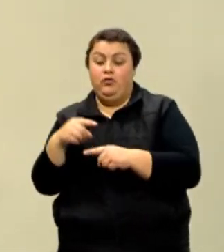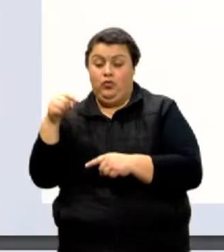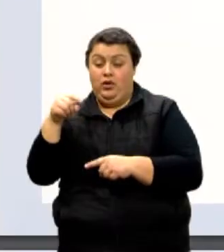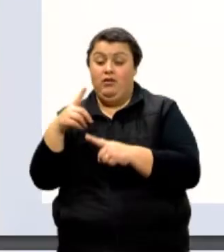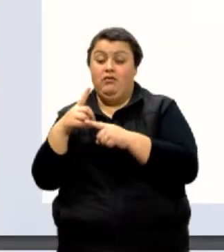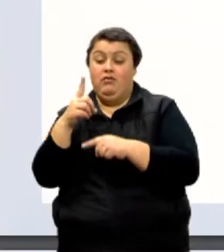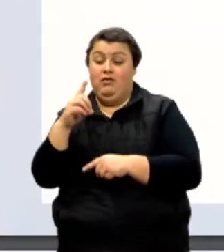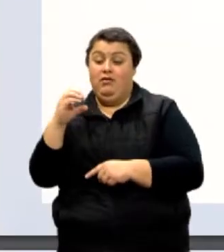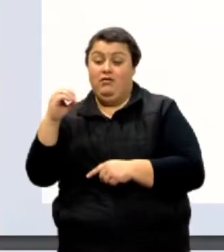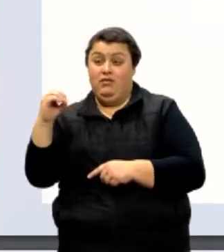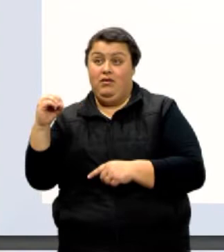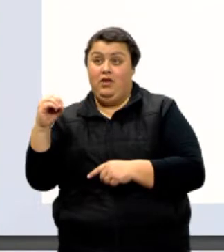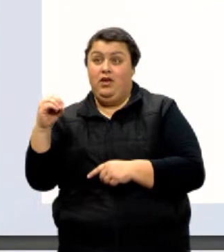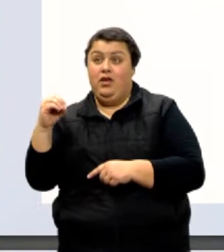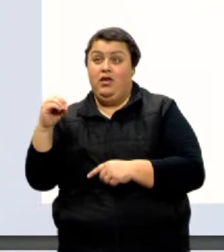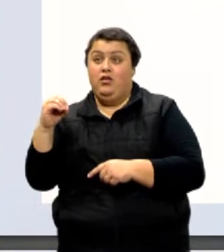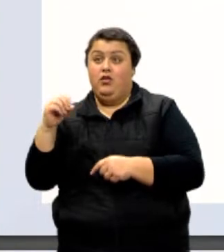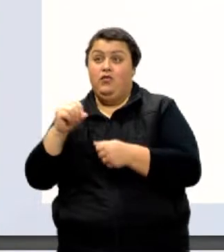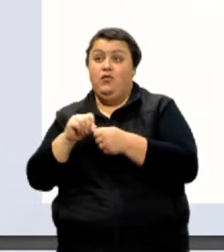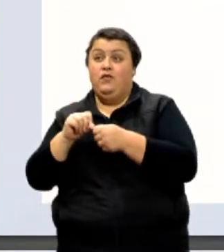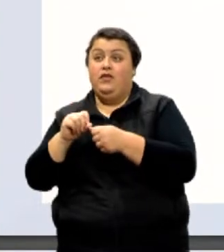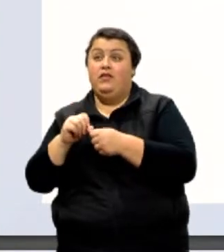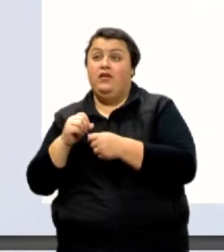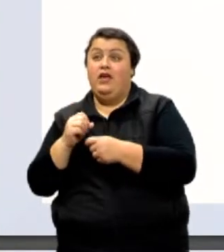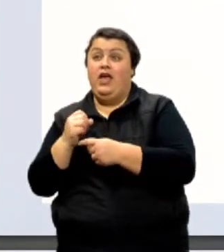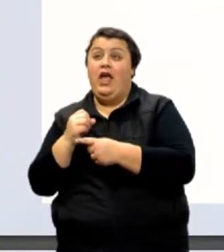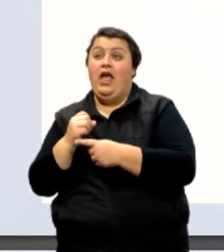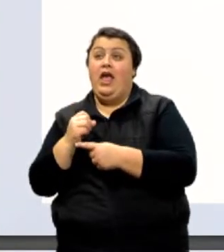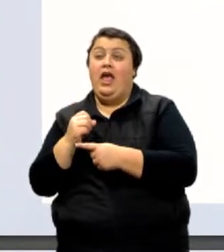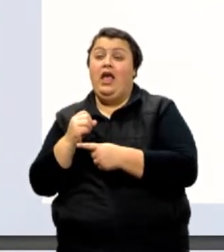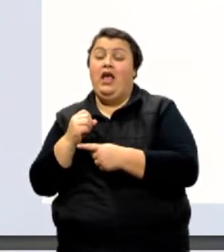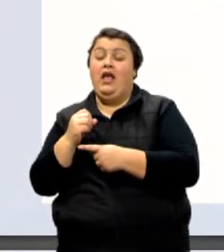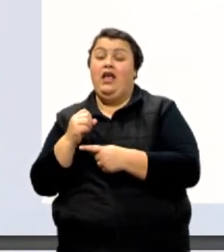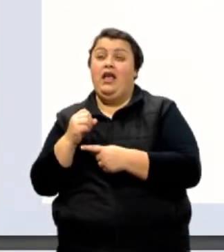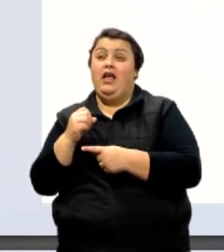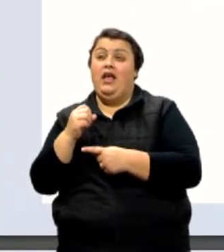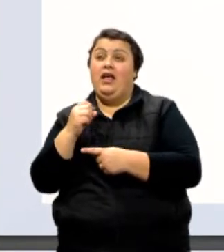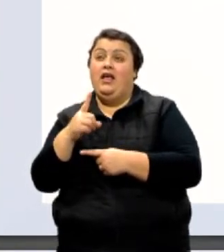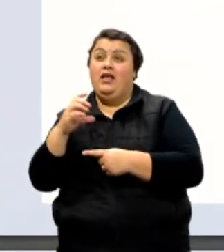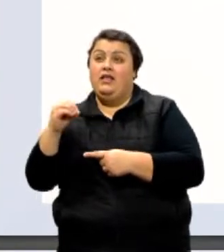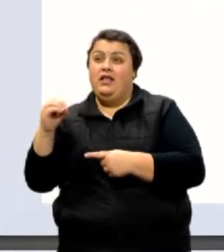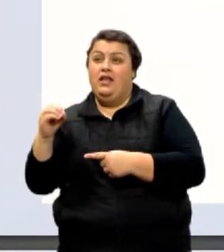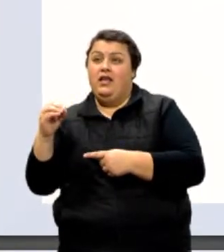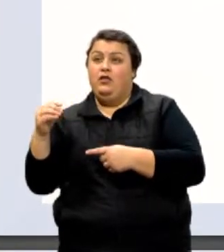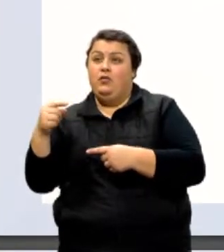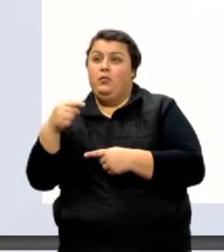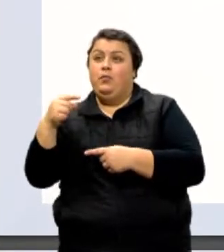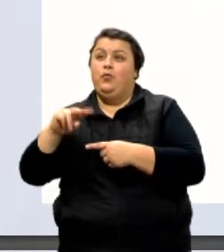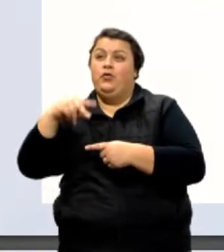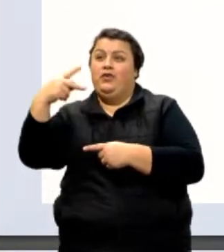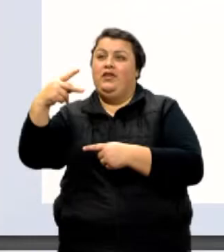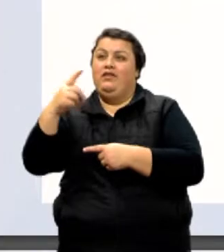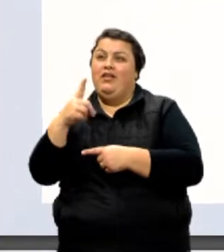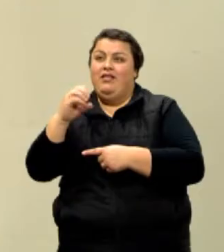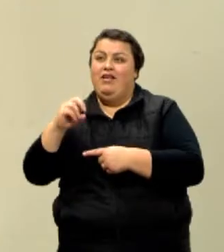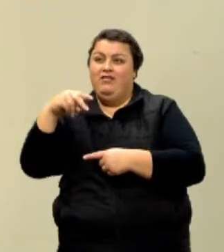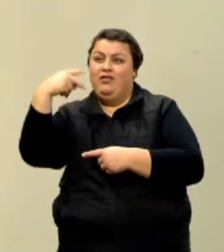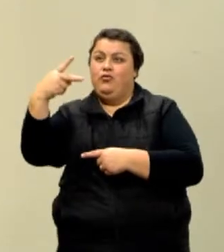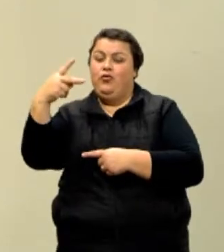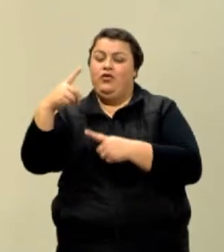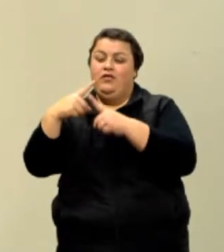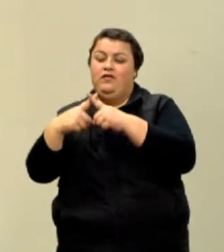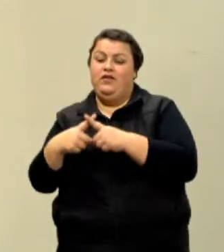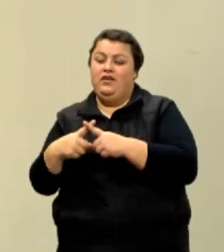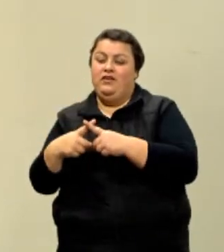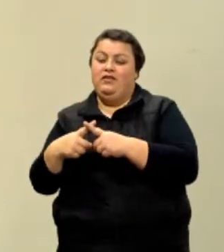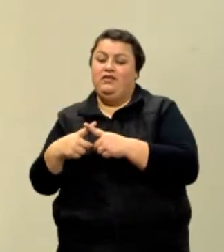escrever como uma potência de dez. Cem é dez na dois. Então nós vamos ter esse cálculo aí para fazer. Dez na dois vezes dez na menos